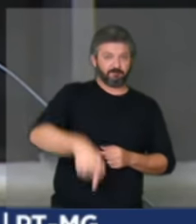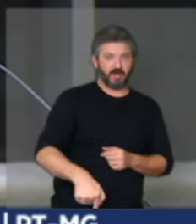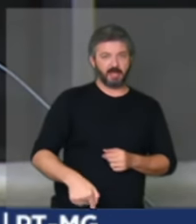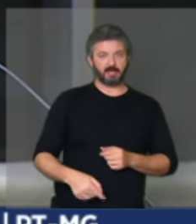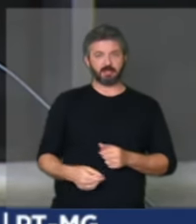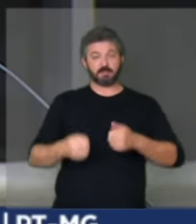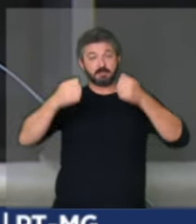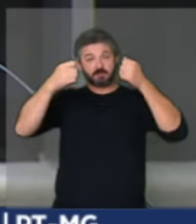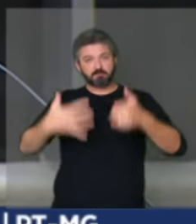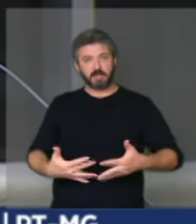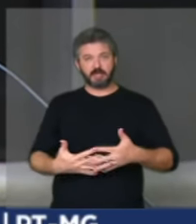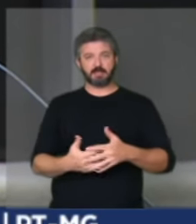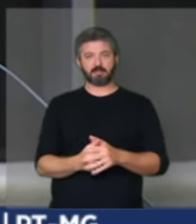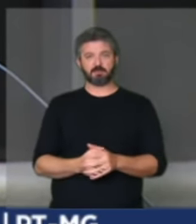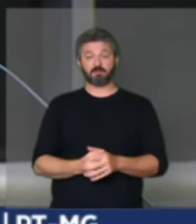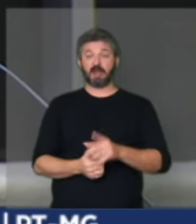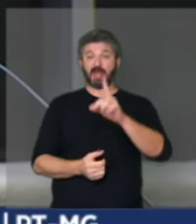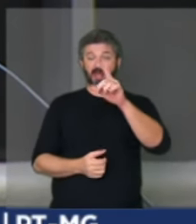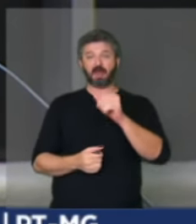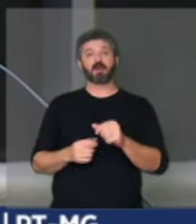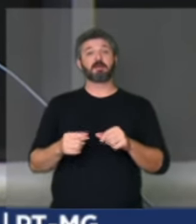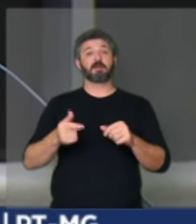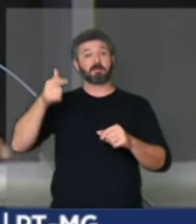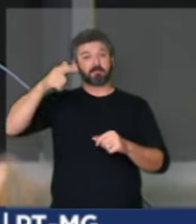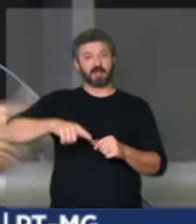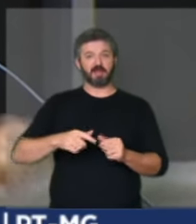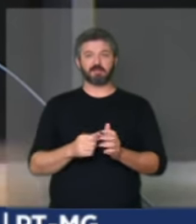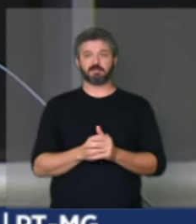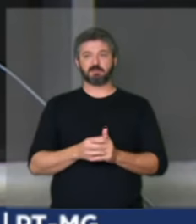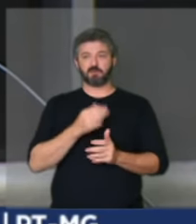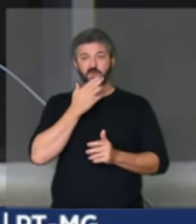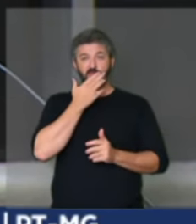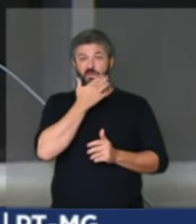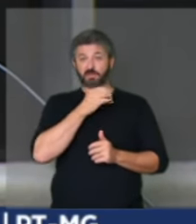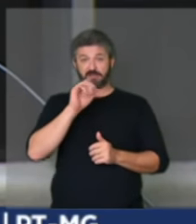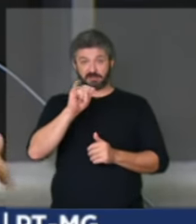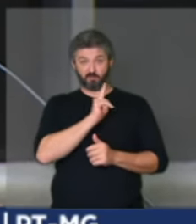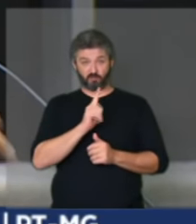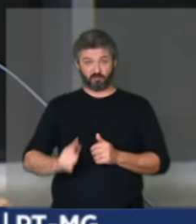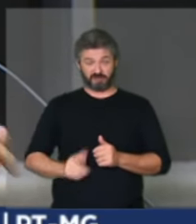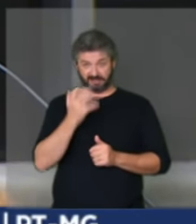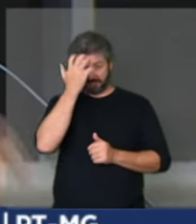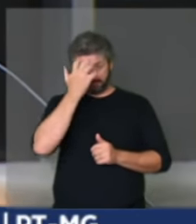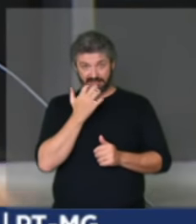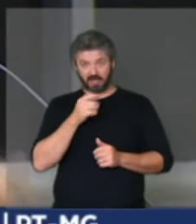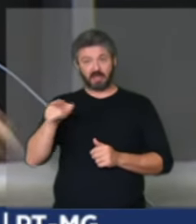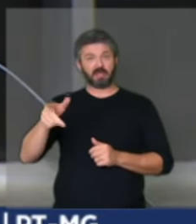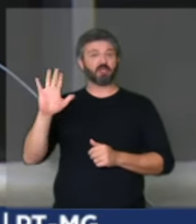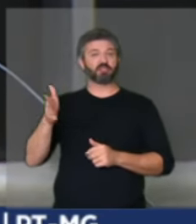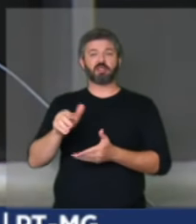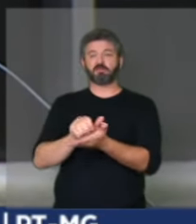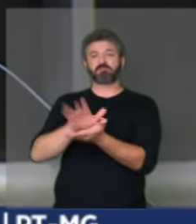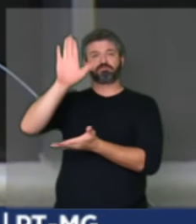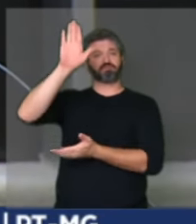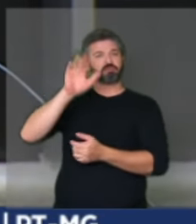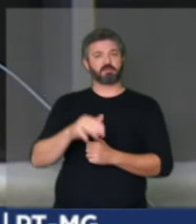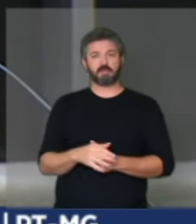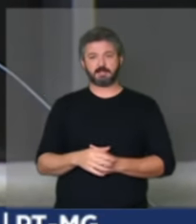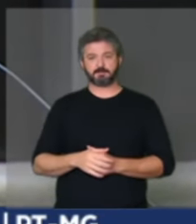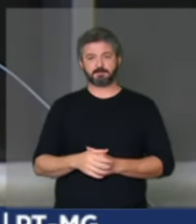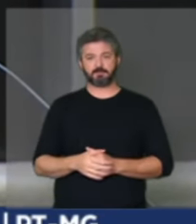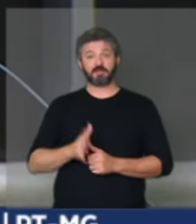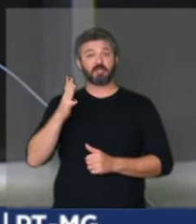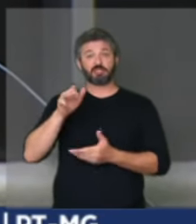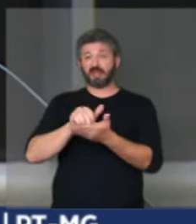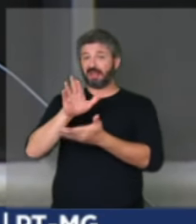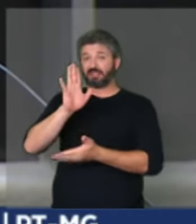mais do que isso se fosse um governo sério ele já tinha sido convidado para sair já tinha sido